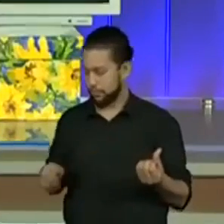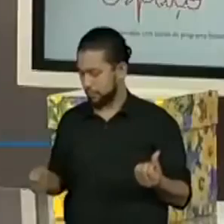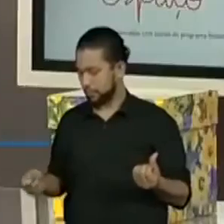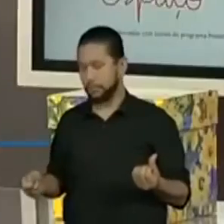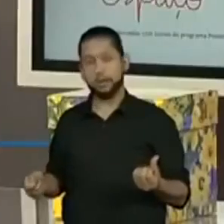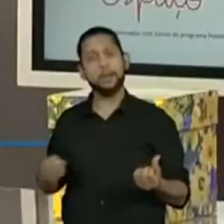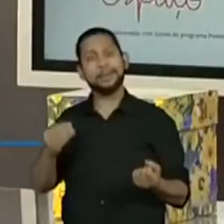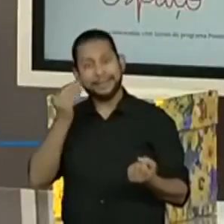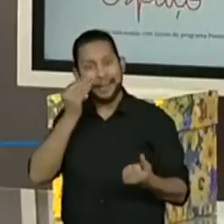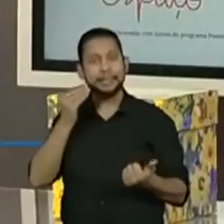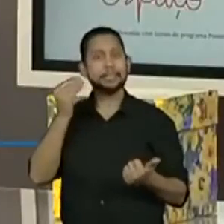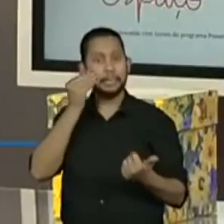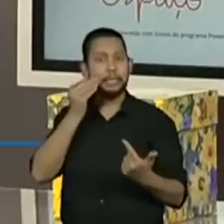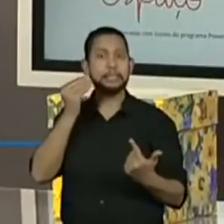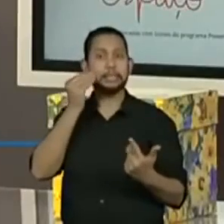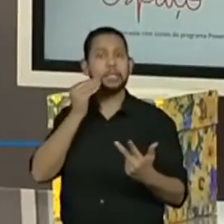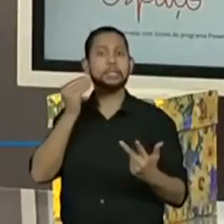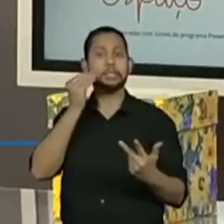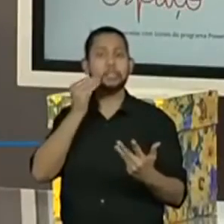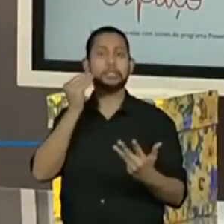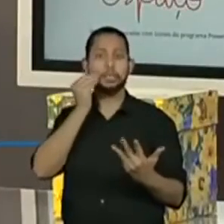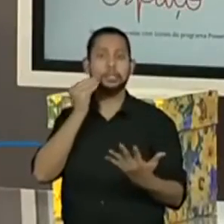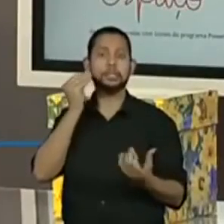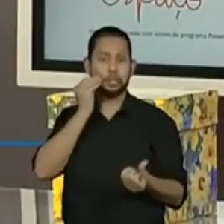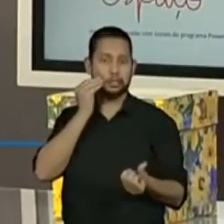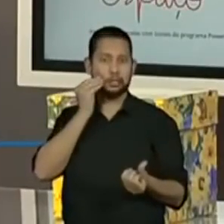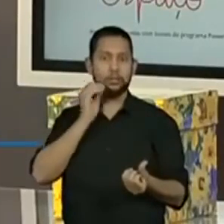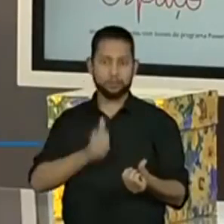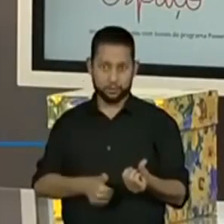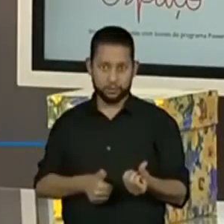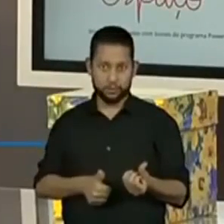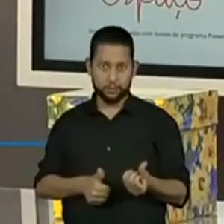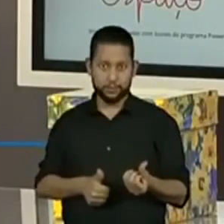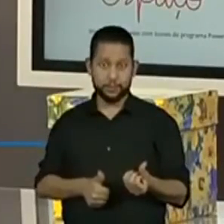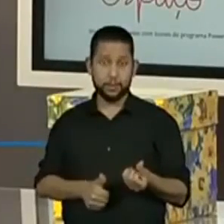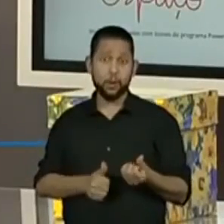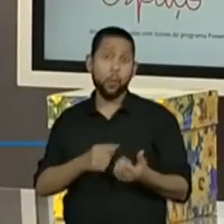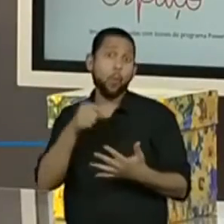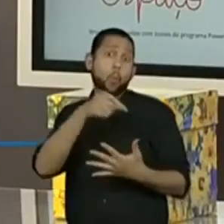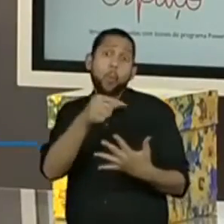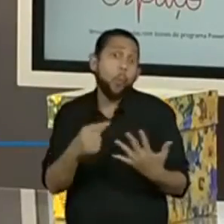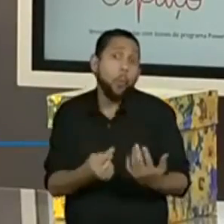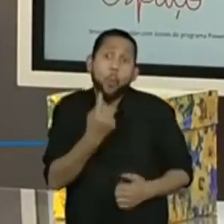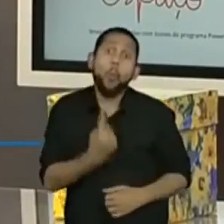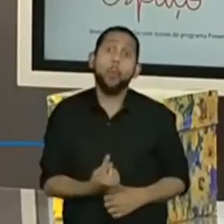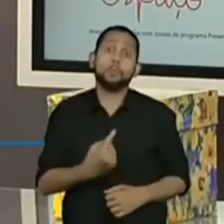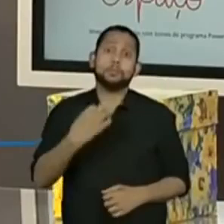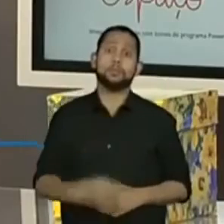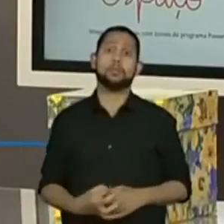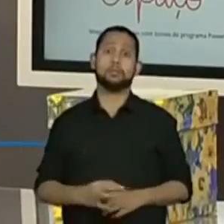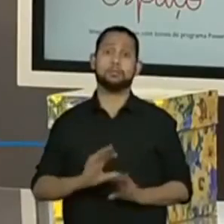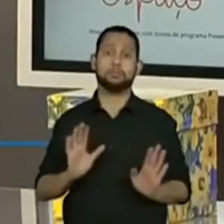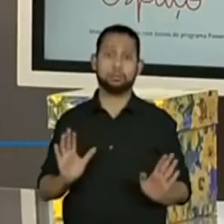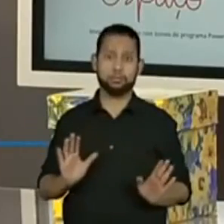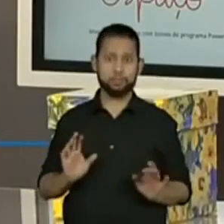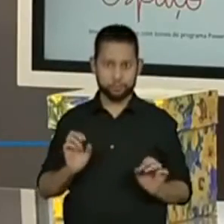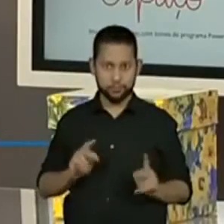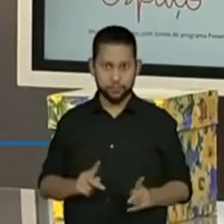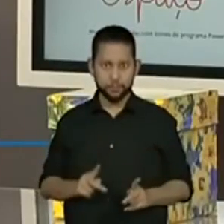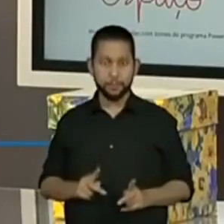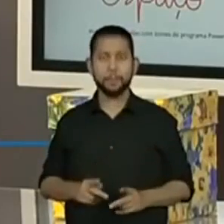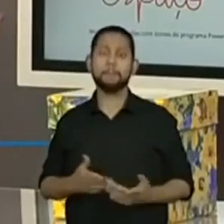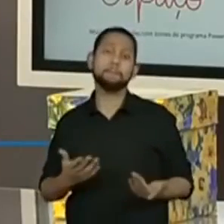uma chance em seis. Não tem problema. Repetindo, o evento aleatório é a abertura do cadeado.